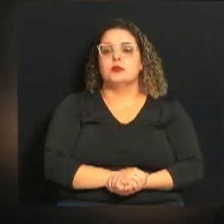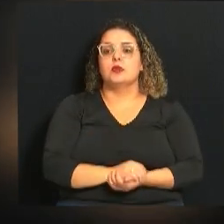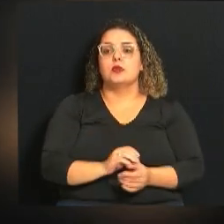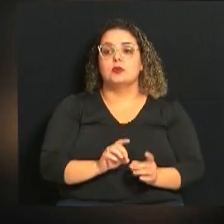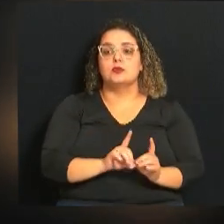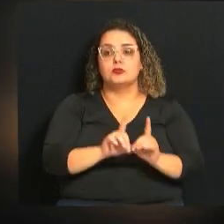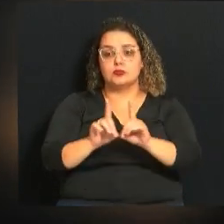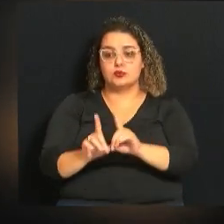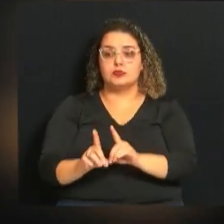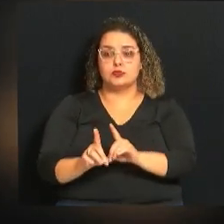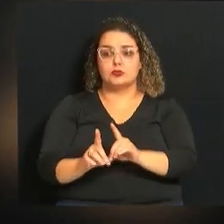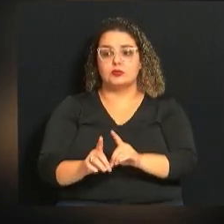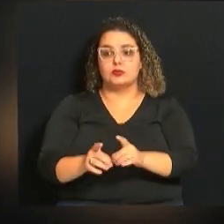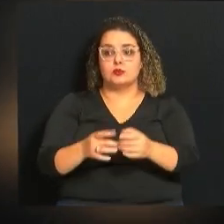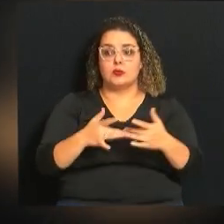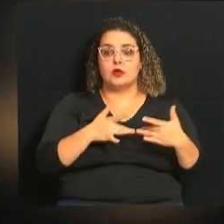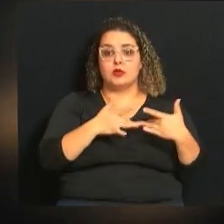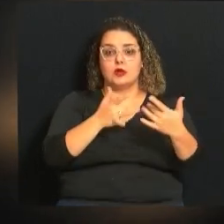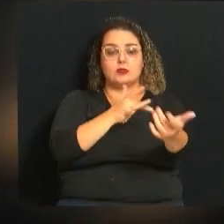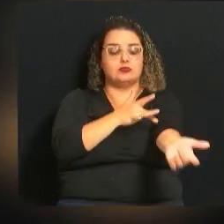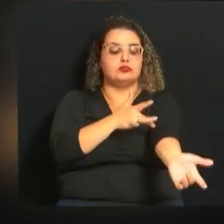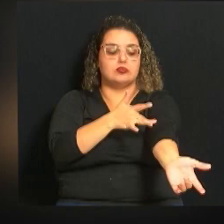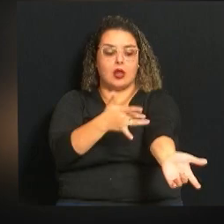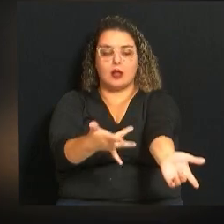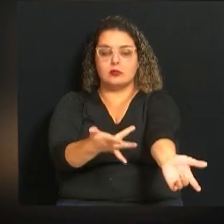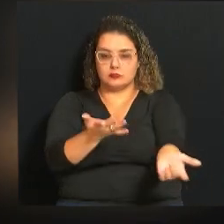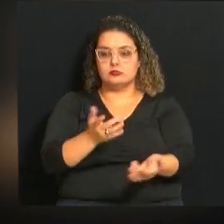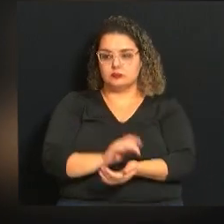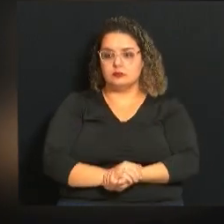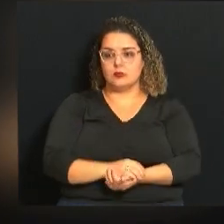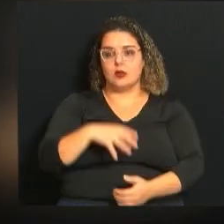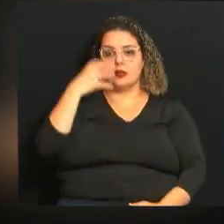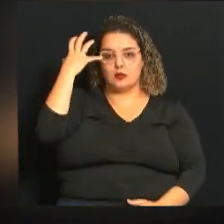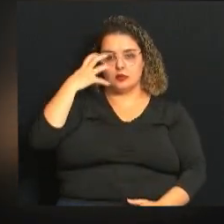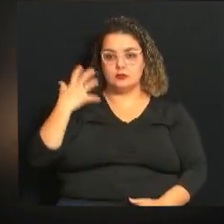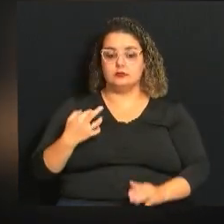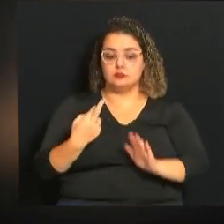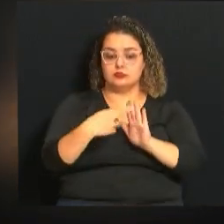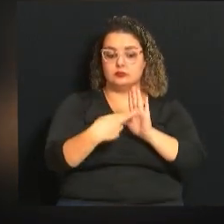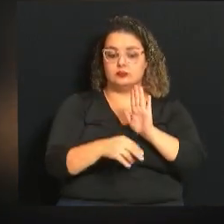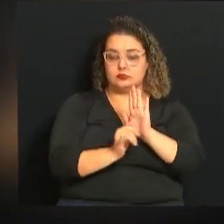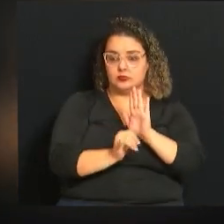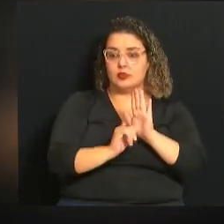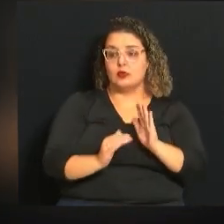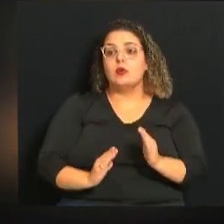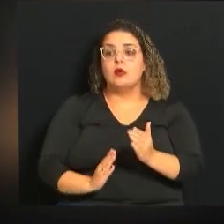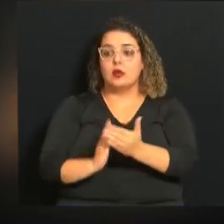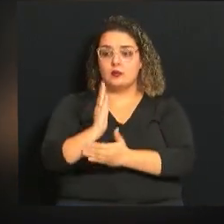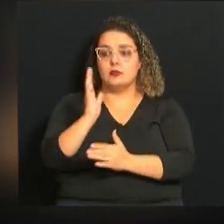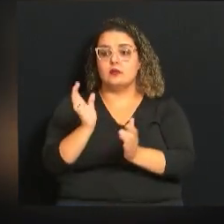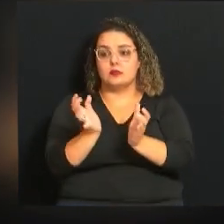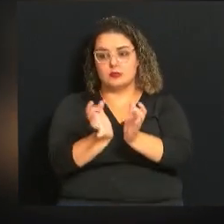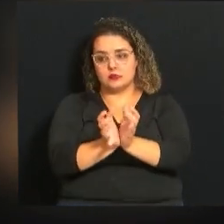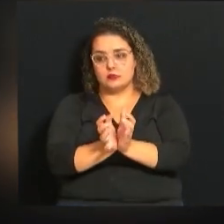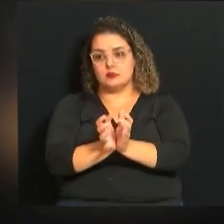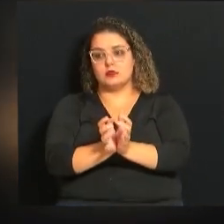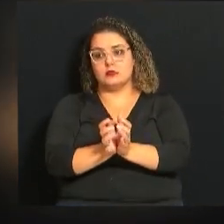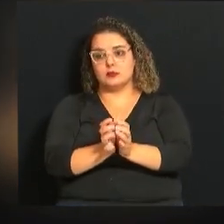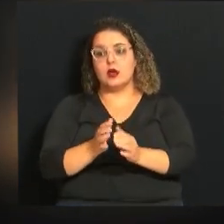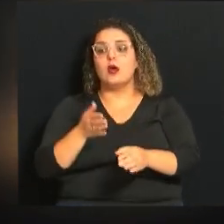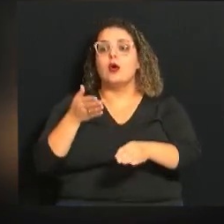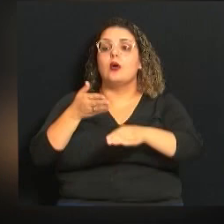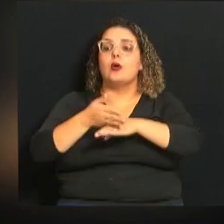serviços de saúde e seus acompanhantes no caso de doação de sangue. O parecer da vereadora Guida Calixto foi aprovado pela